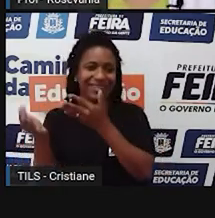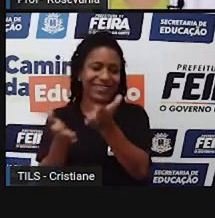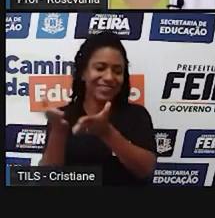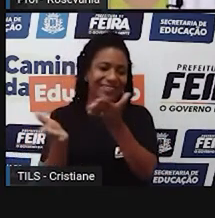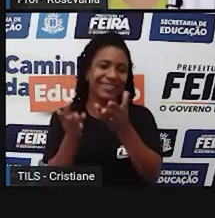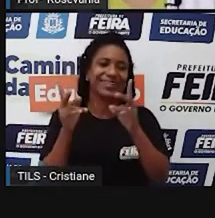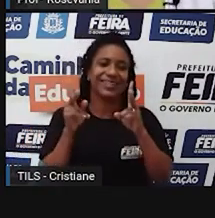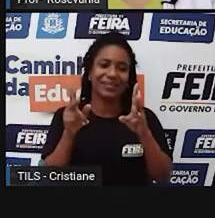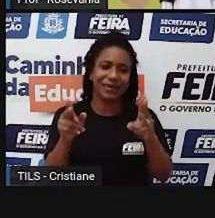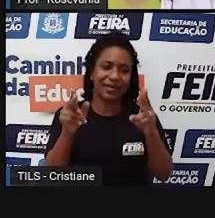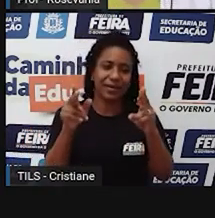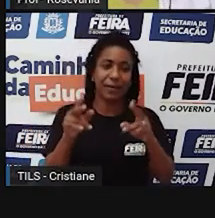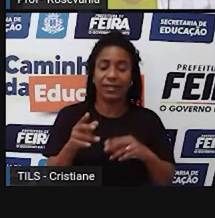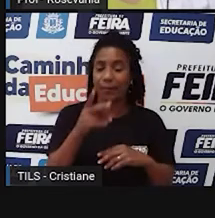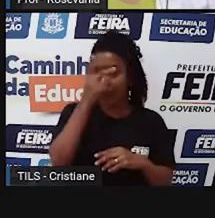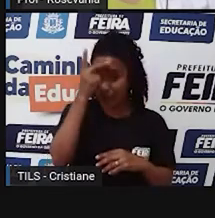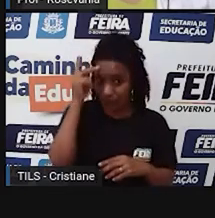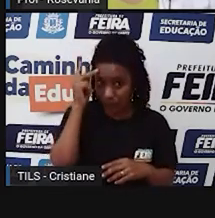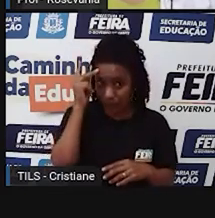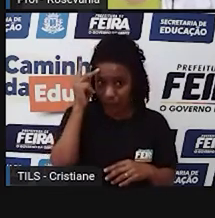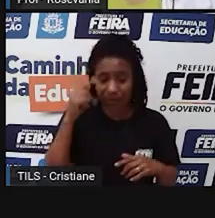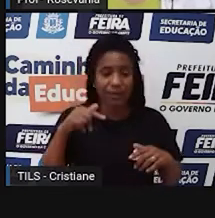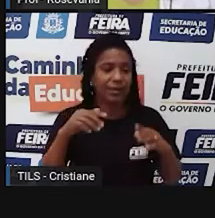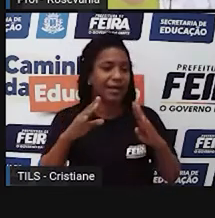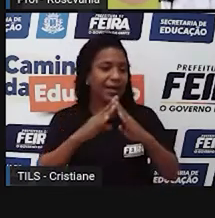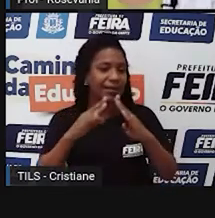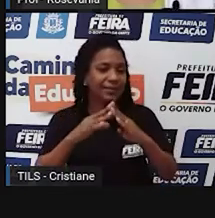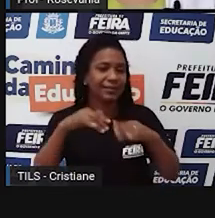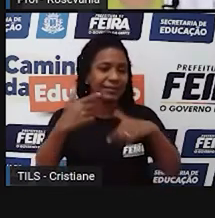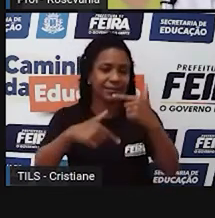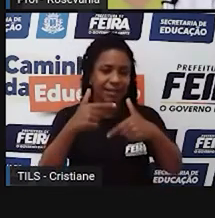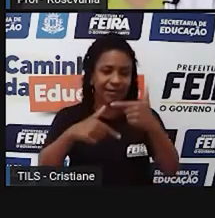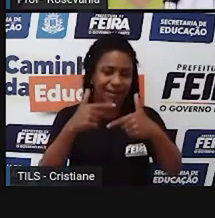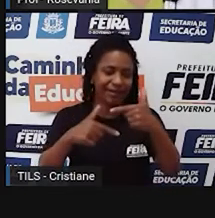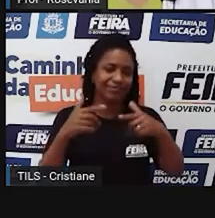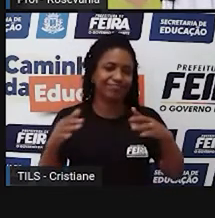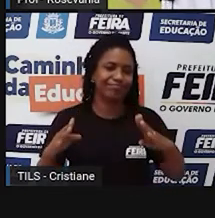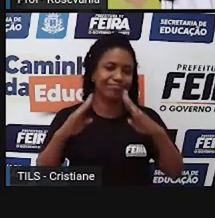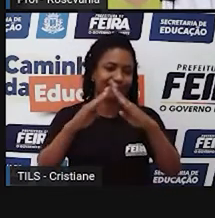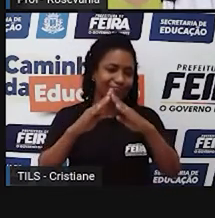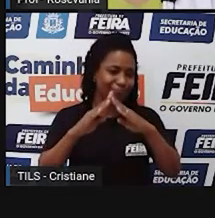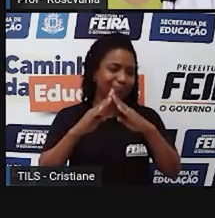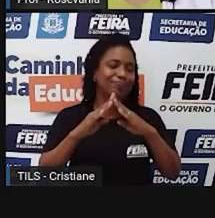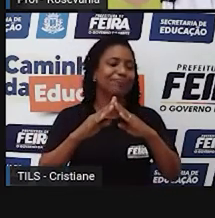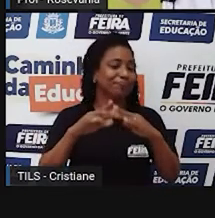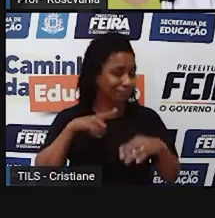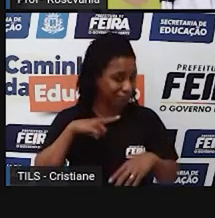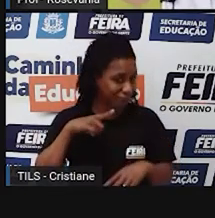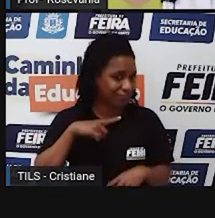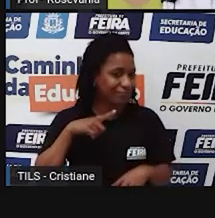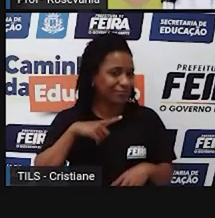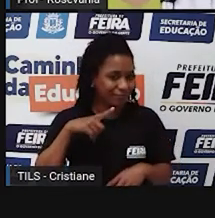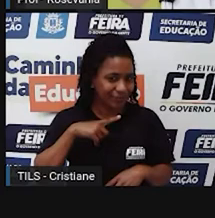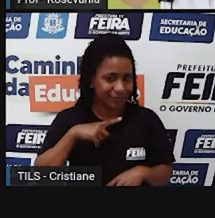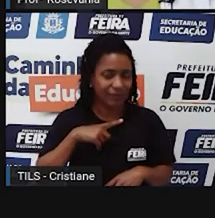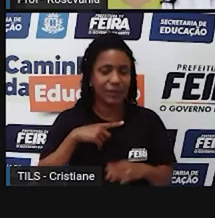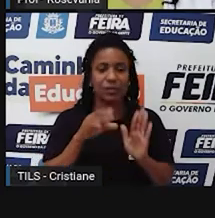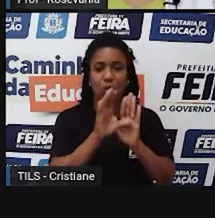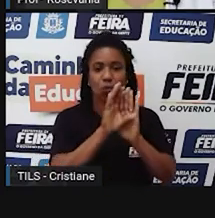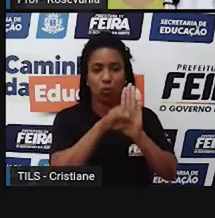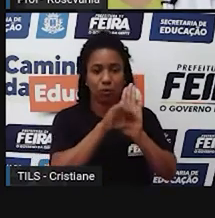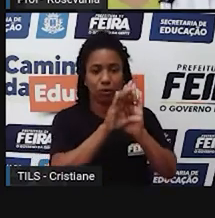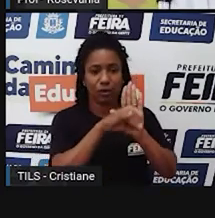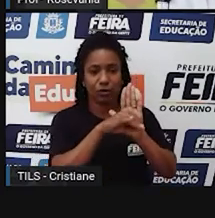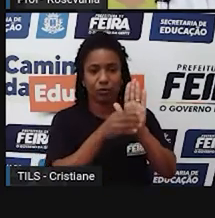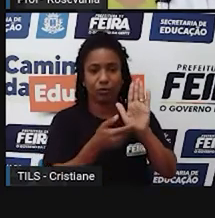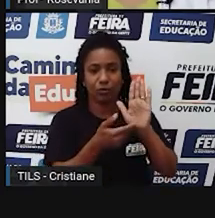é economicamente inativa. É um outro conceito, o PEIA, né? Então, vai envolver esses profissionais que